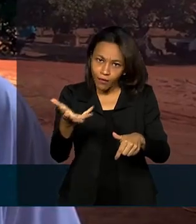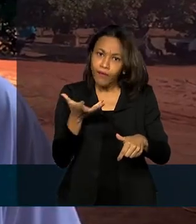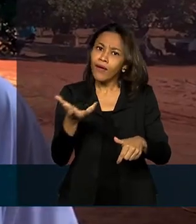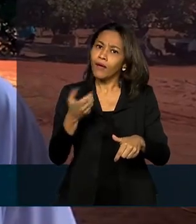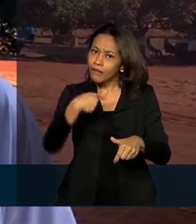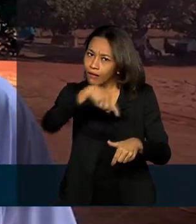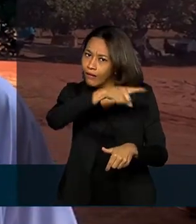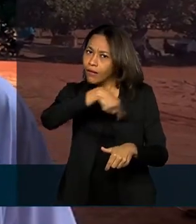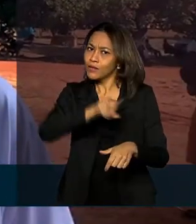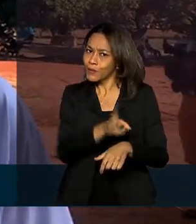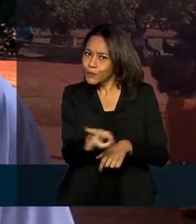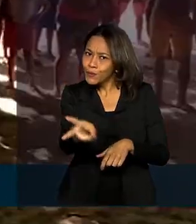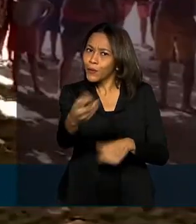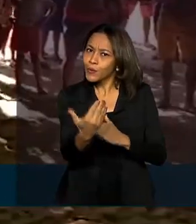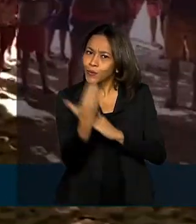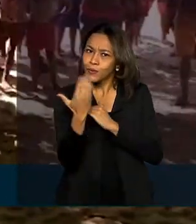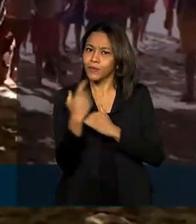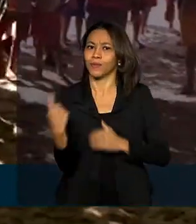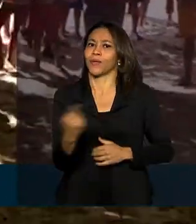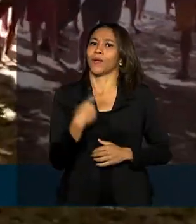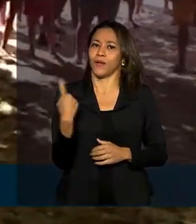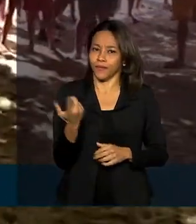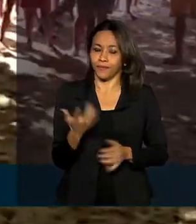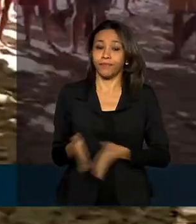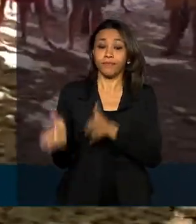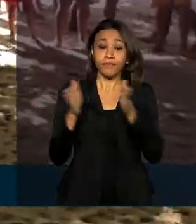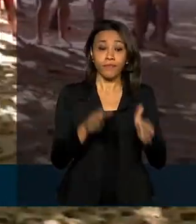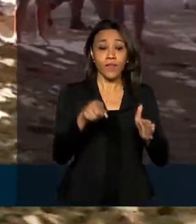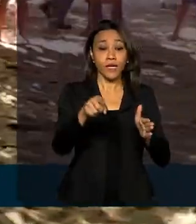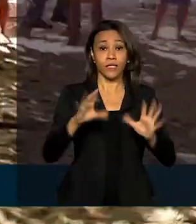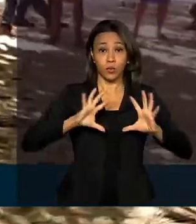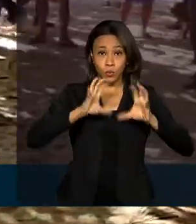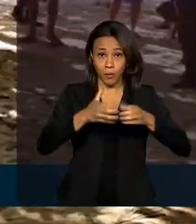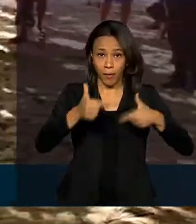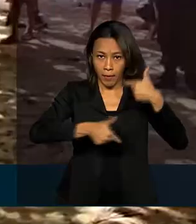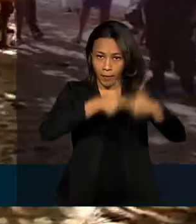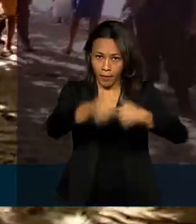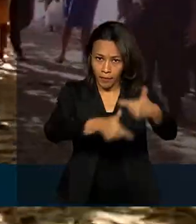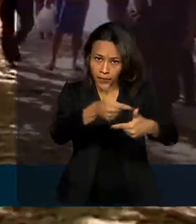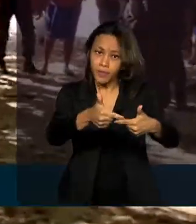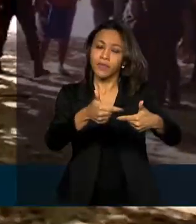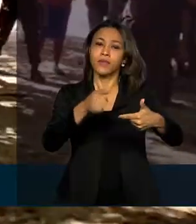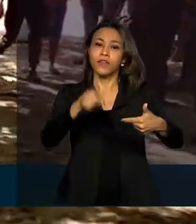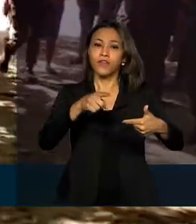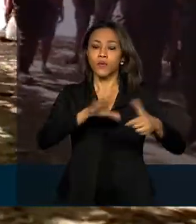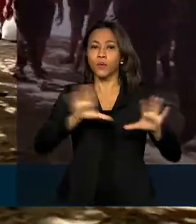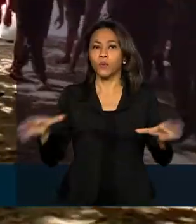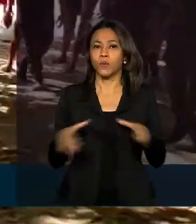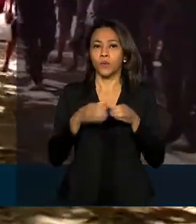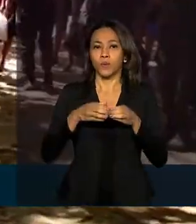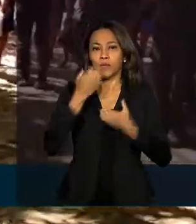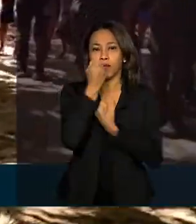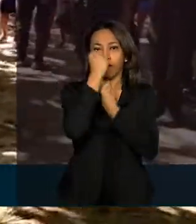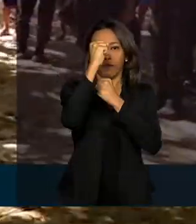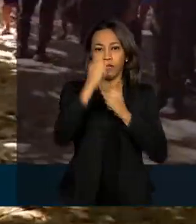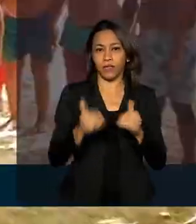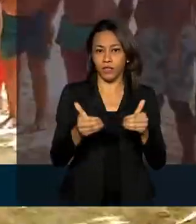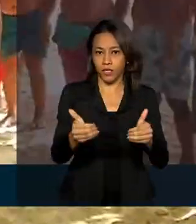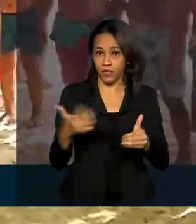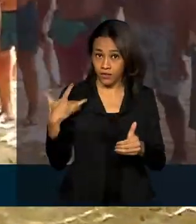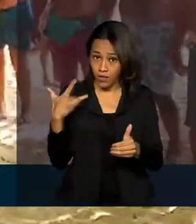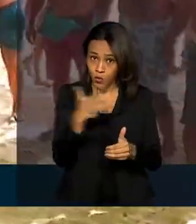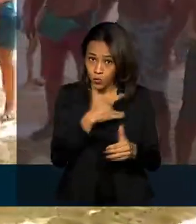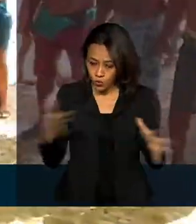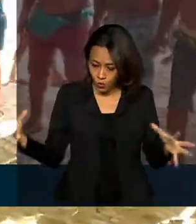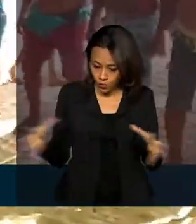ajudando nós. A Operação Maranhão, realizada em conjunto pelos Ministérios da Defesa e da Saúde,